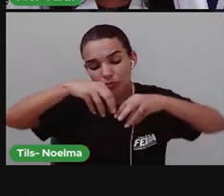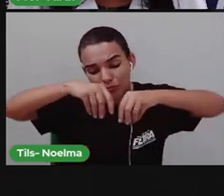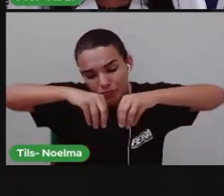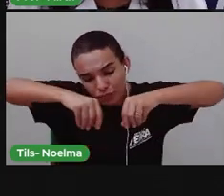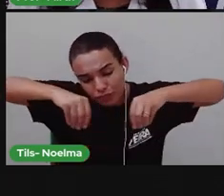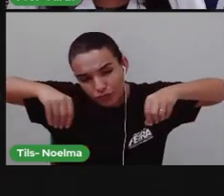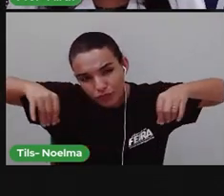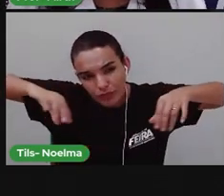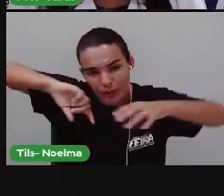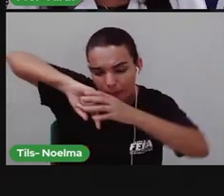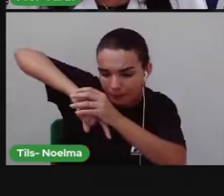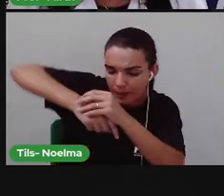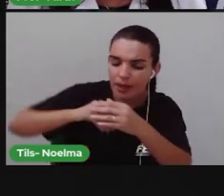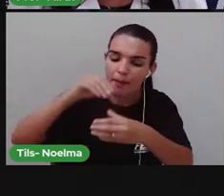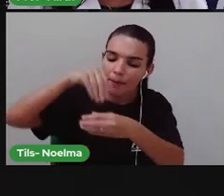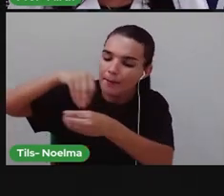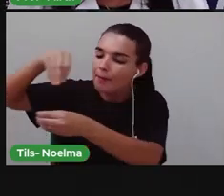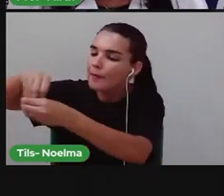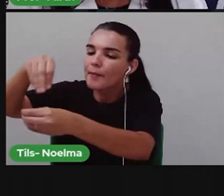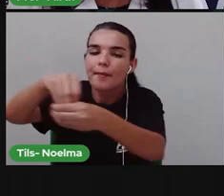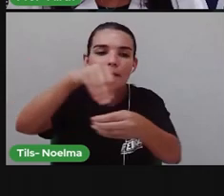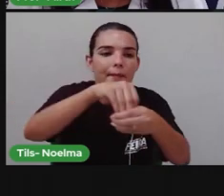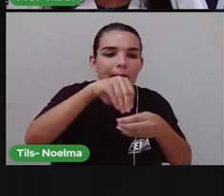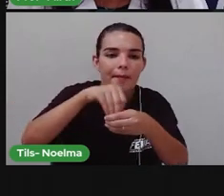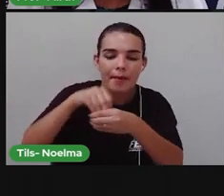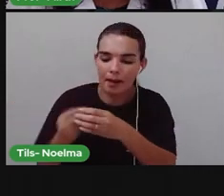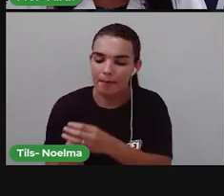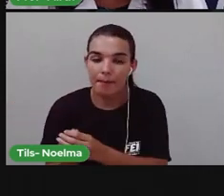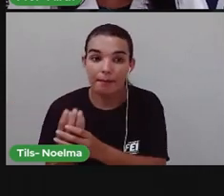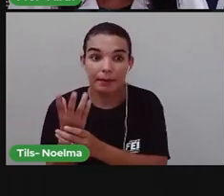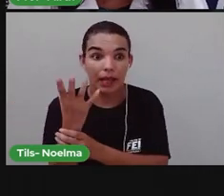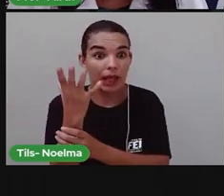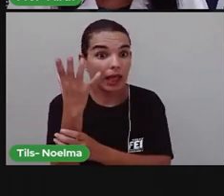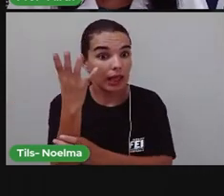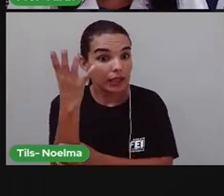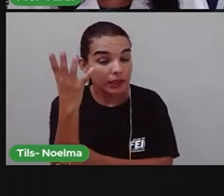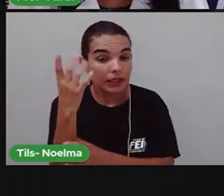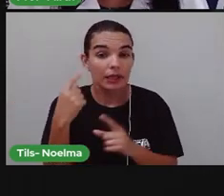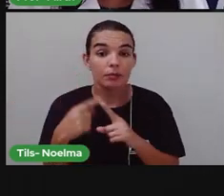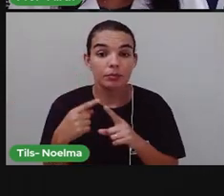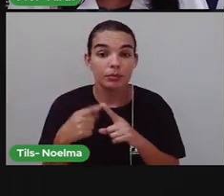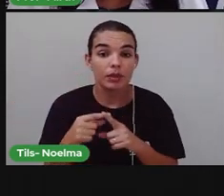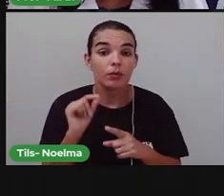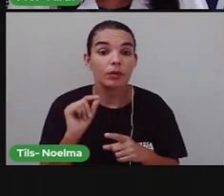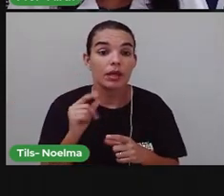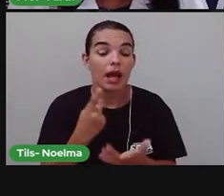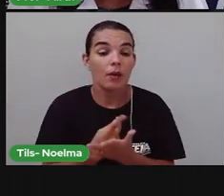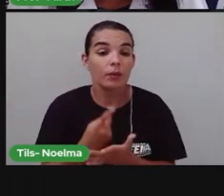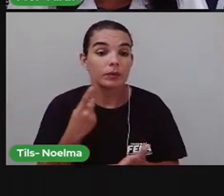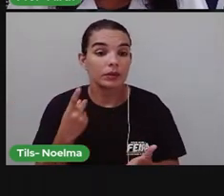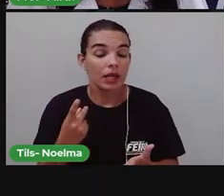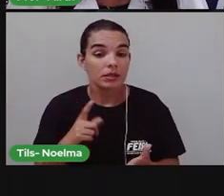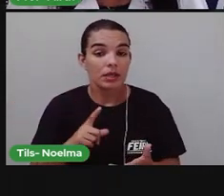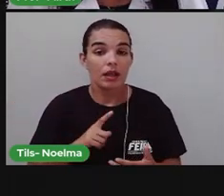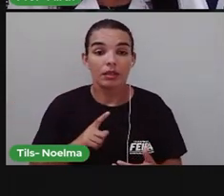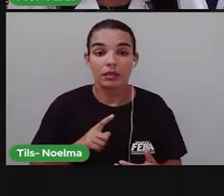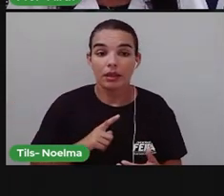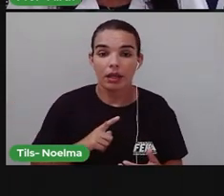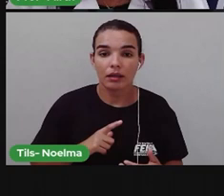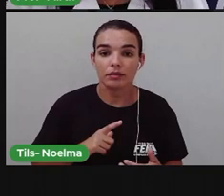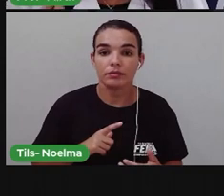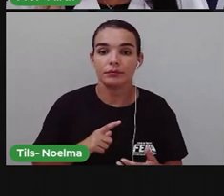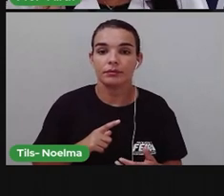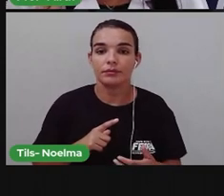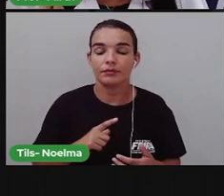O uso intensivo Do solo Causa essa desertificação Por quê? Porque retira Dali Os nutrientes Do solo Não